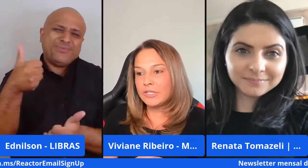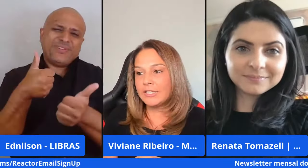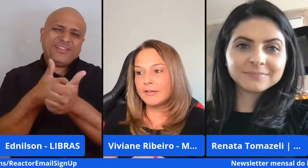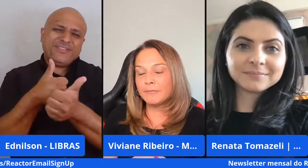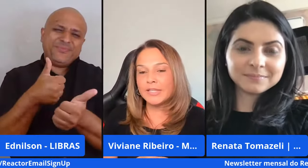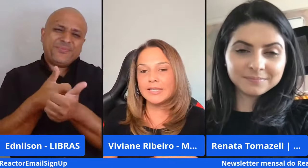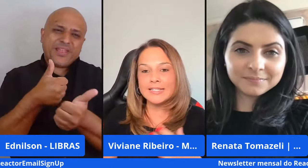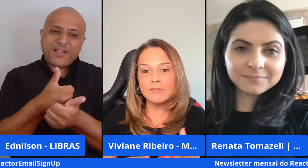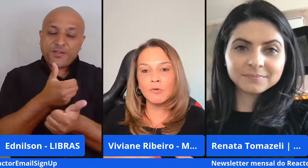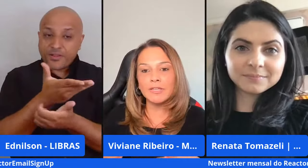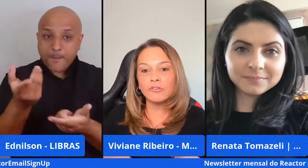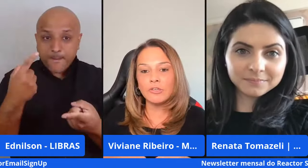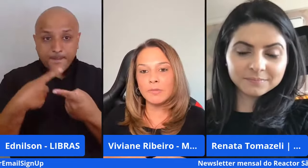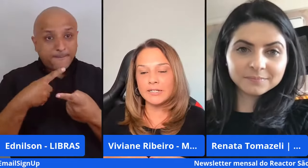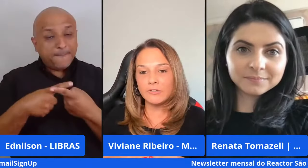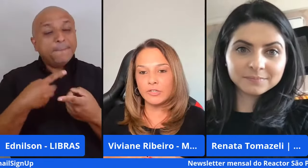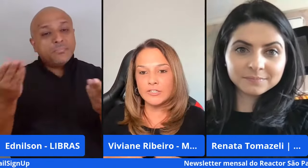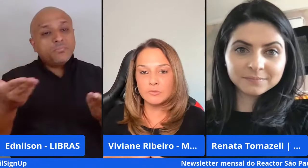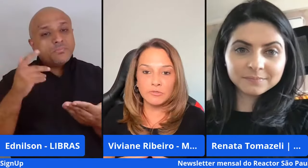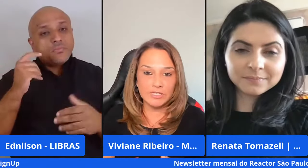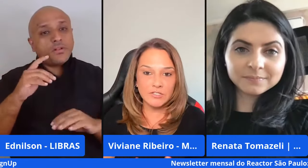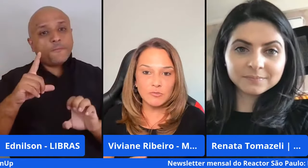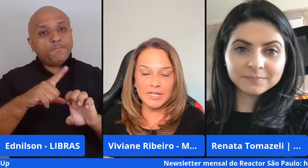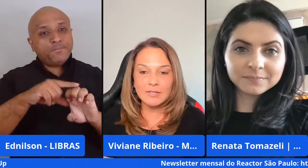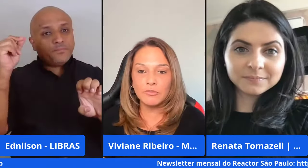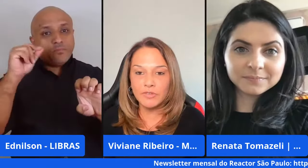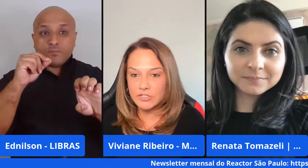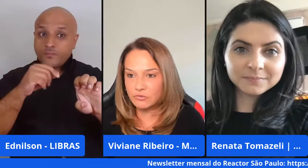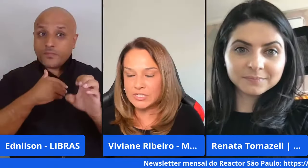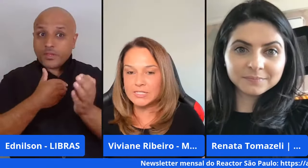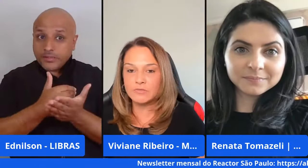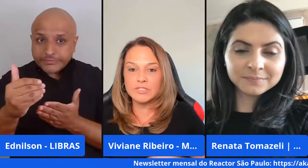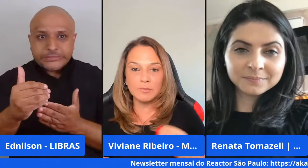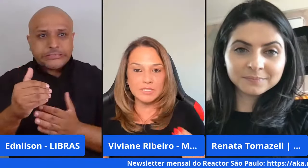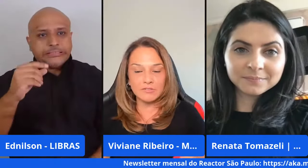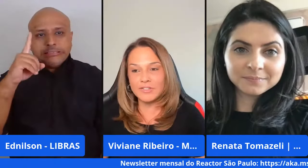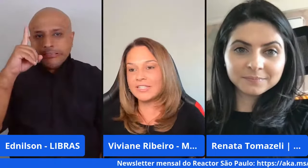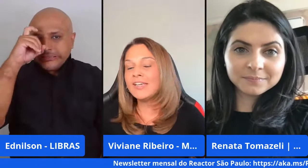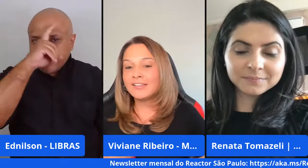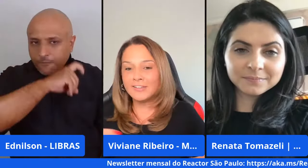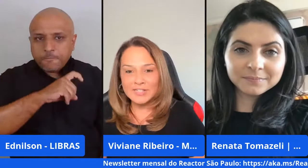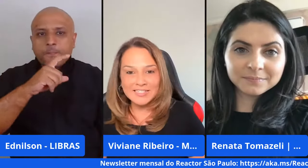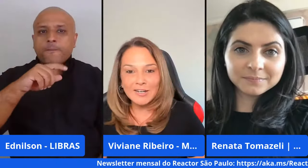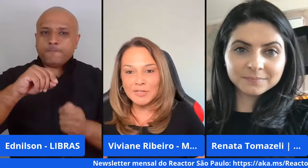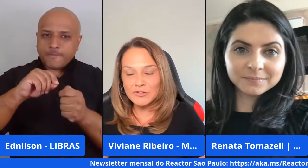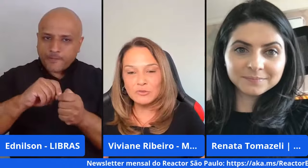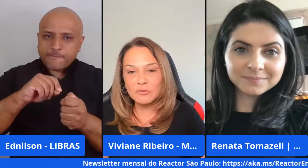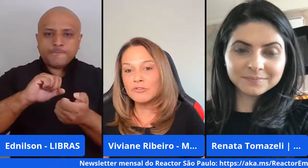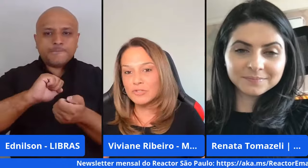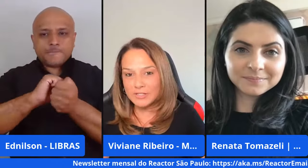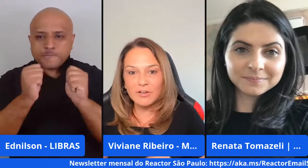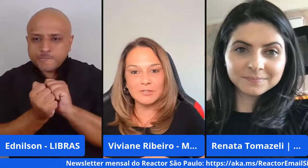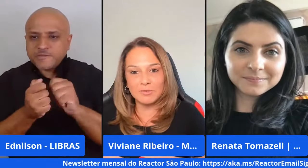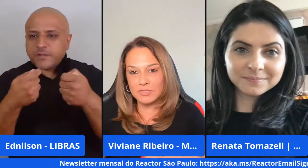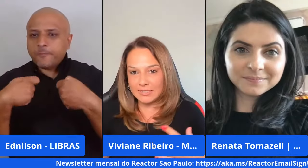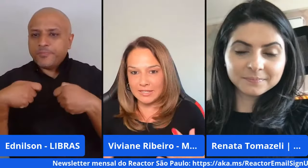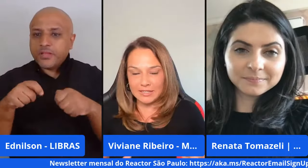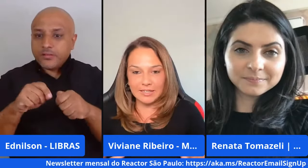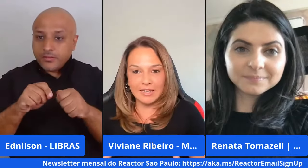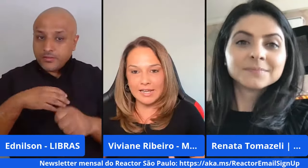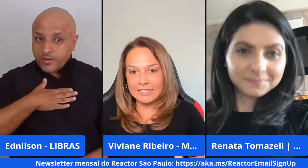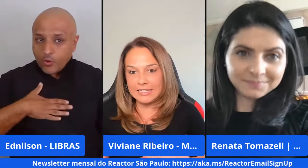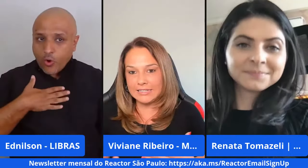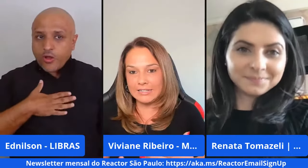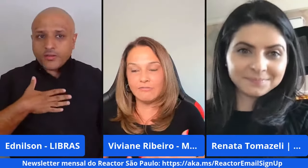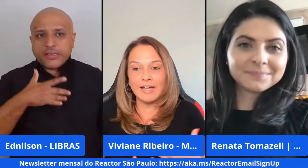porque nesse momento do empreendedorismo por vezes a gente passa por fases difíceis você precisa fazer não necessariamente o que você gosta porque você